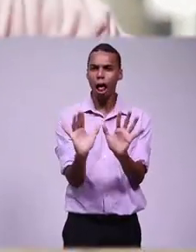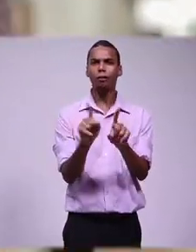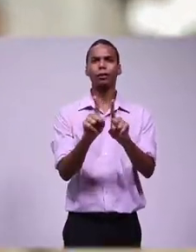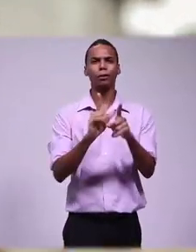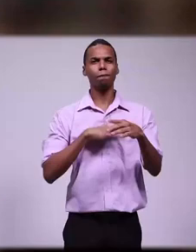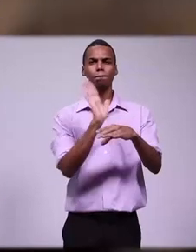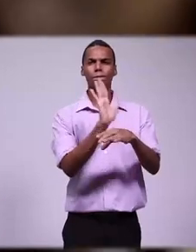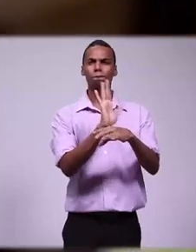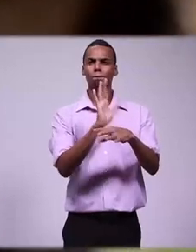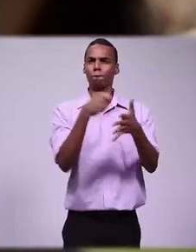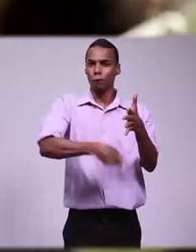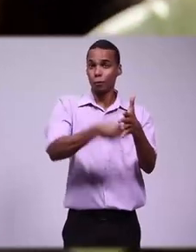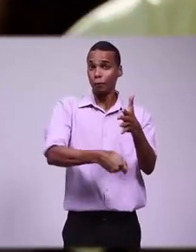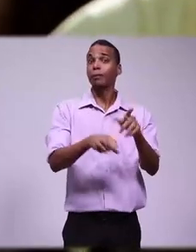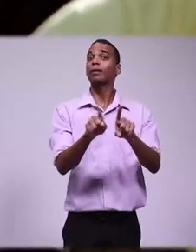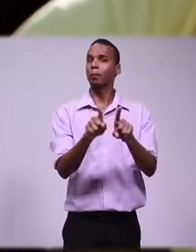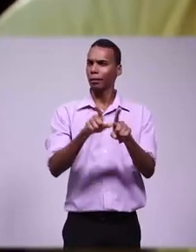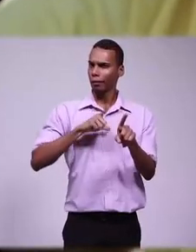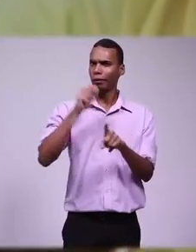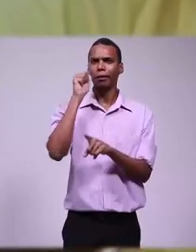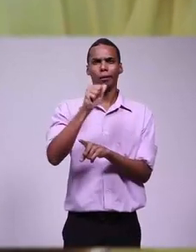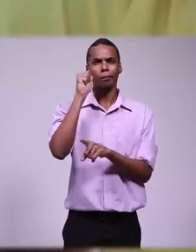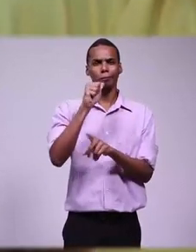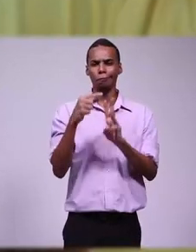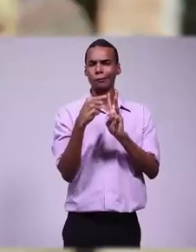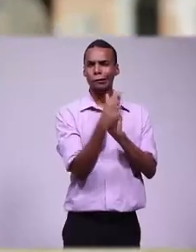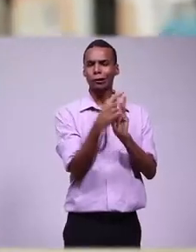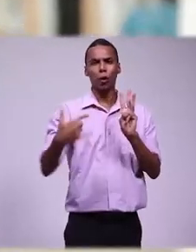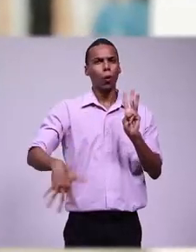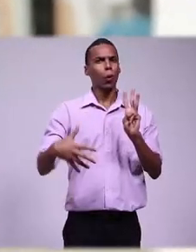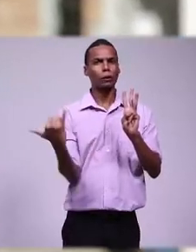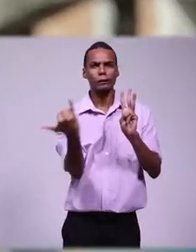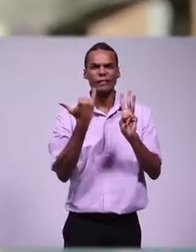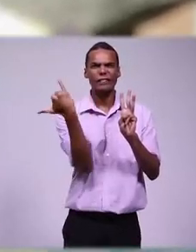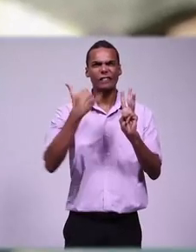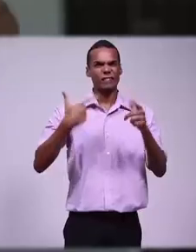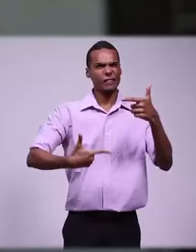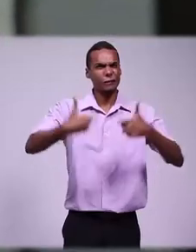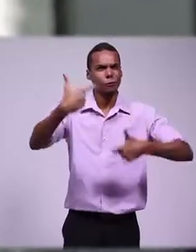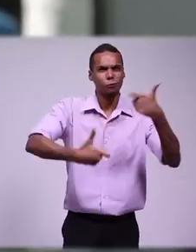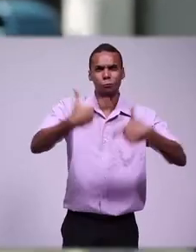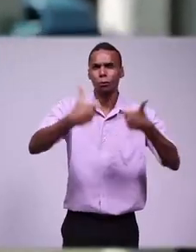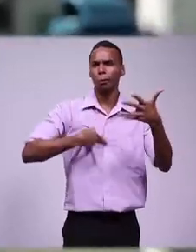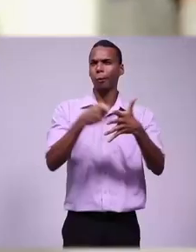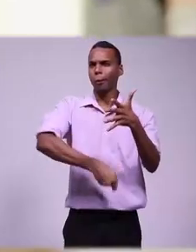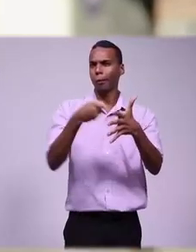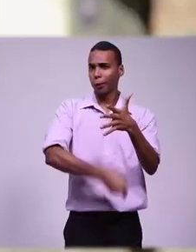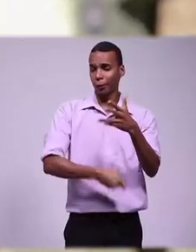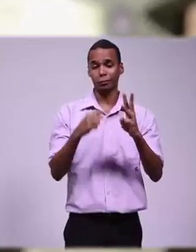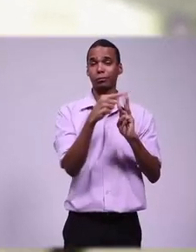ajudar. E as mulheres, três delas foram ao combate e lutaram bravamente.